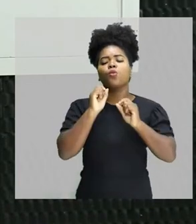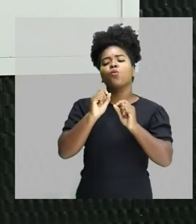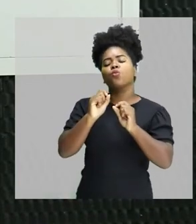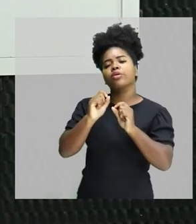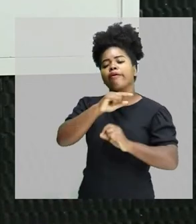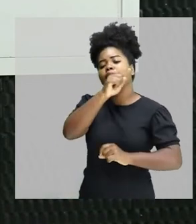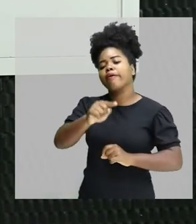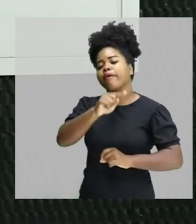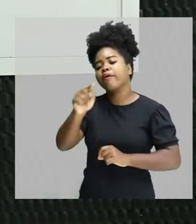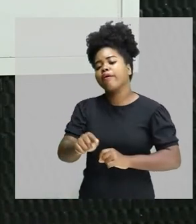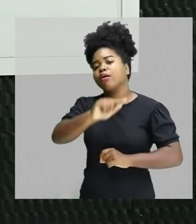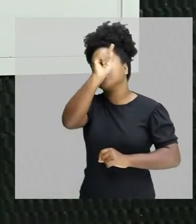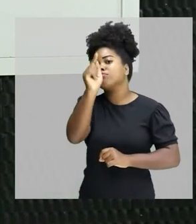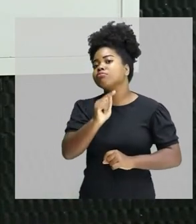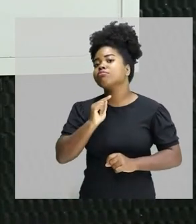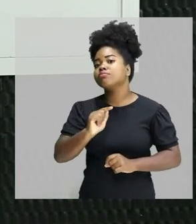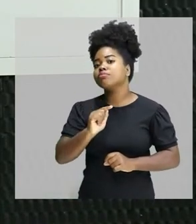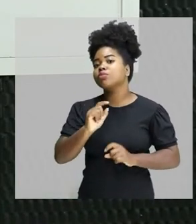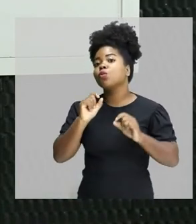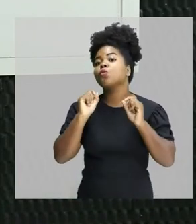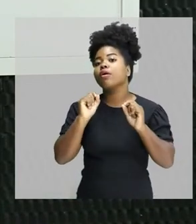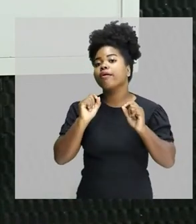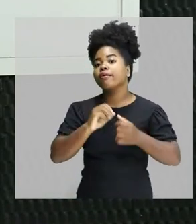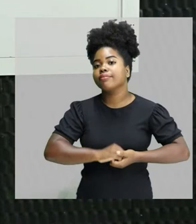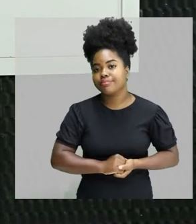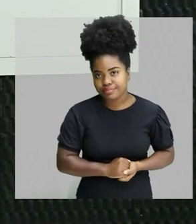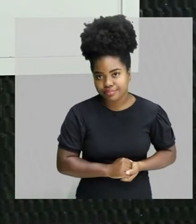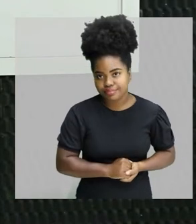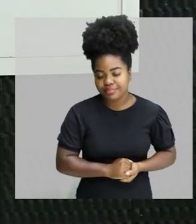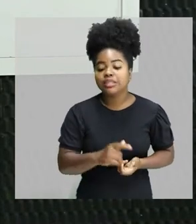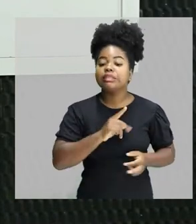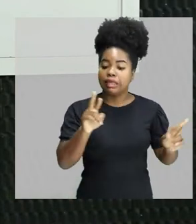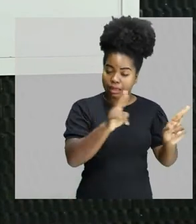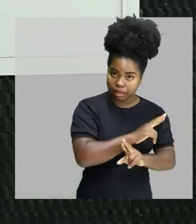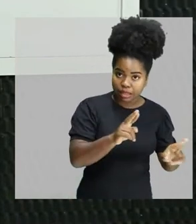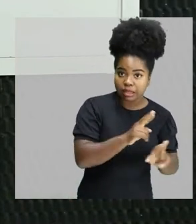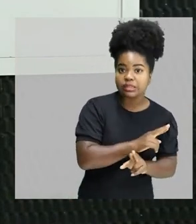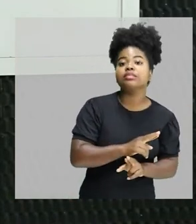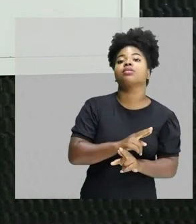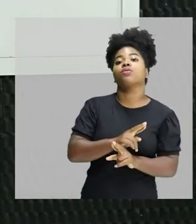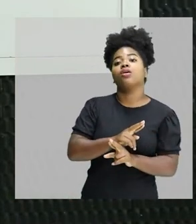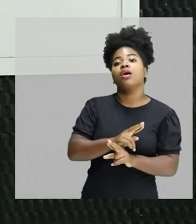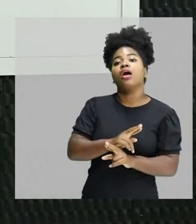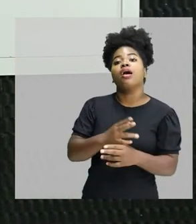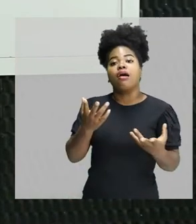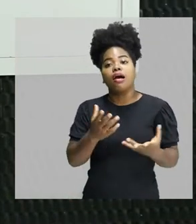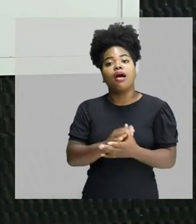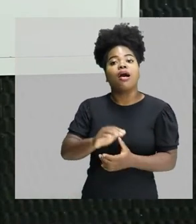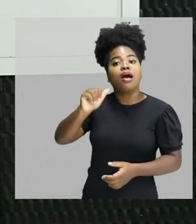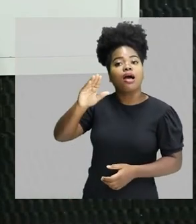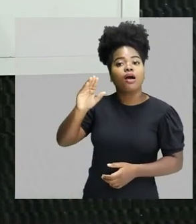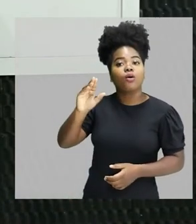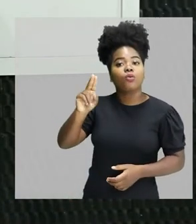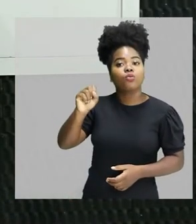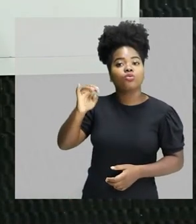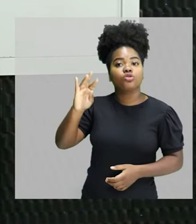Já que ondulatória e acústica ali, a acústica, ela está dentro da ondulatória, então a gente começa falando sobre ondas, o conceito de